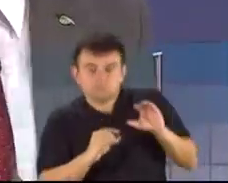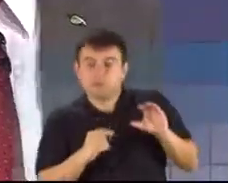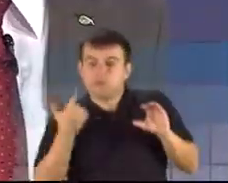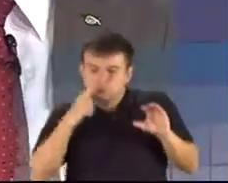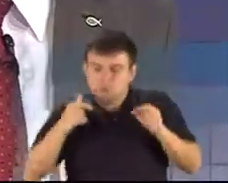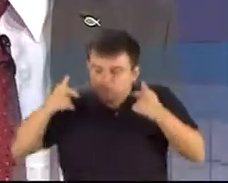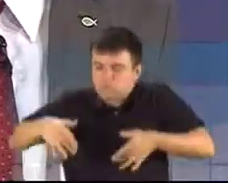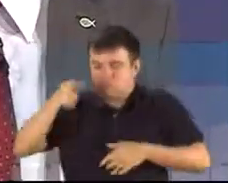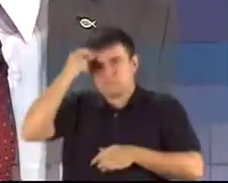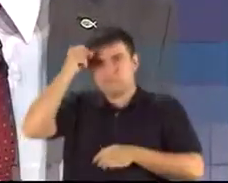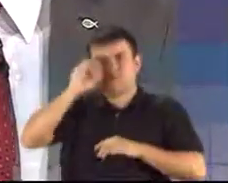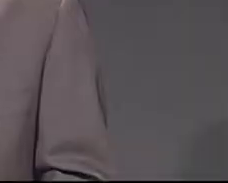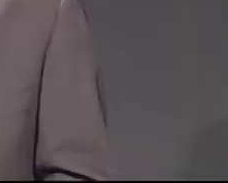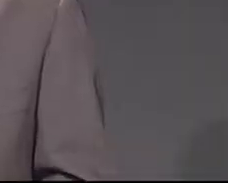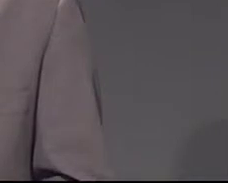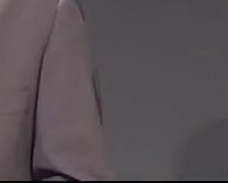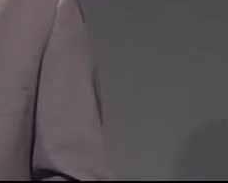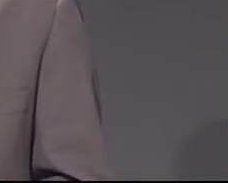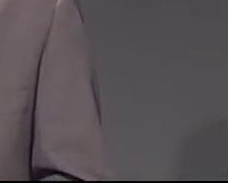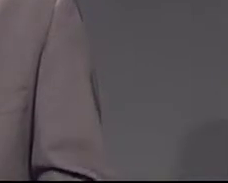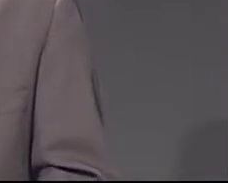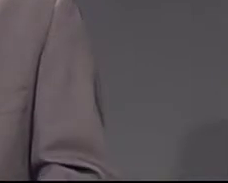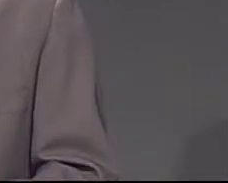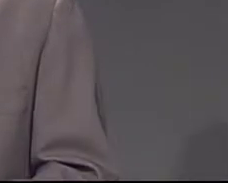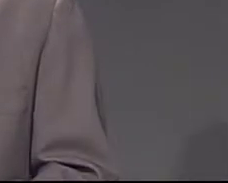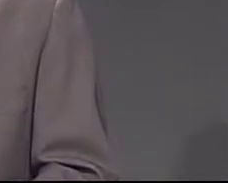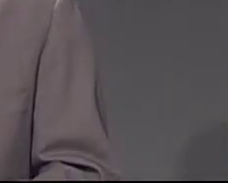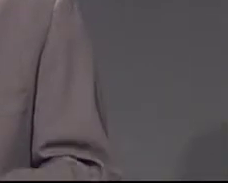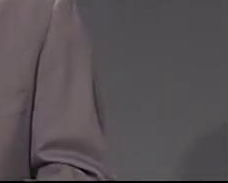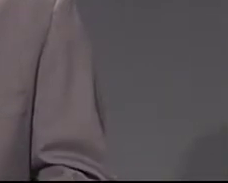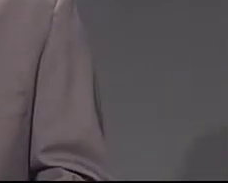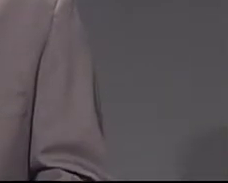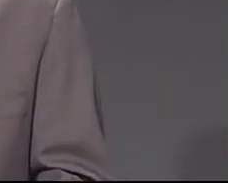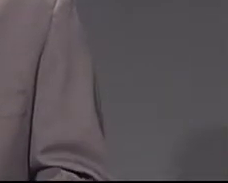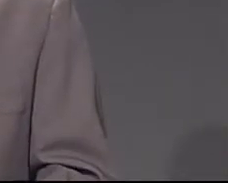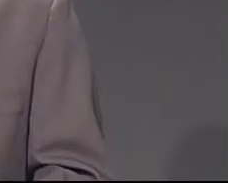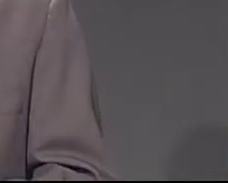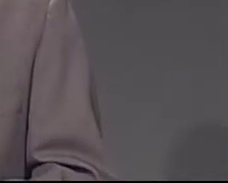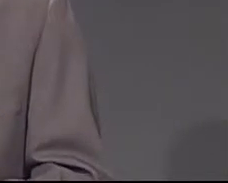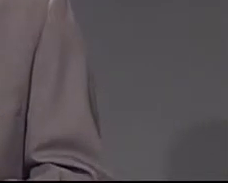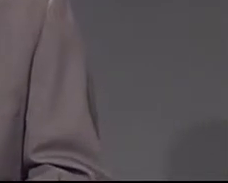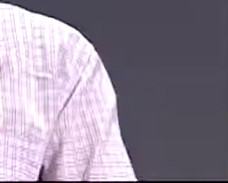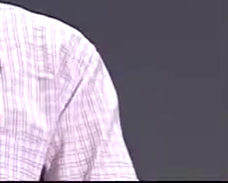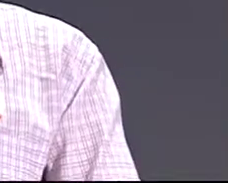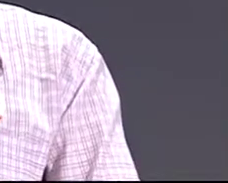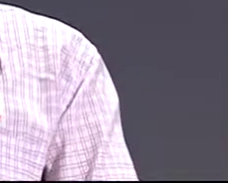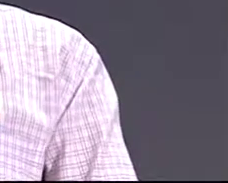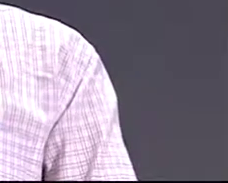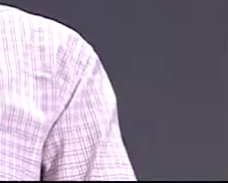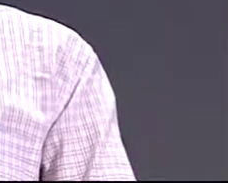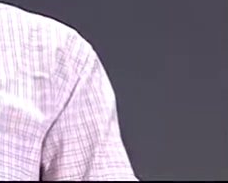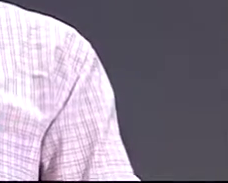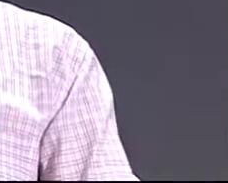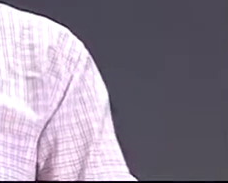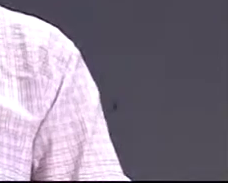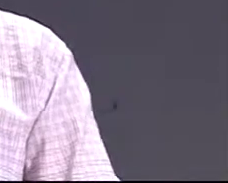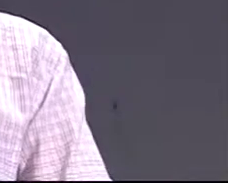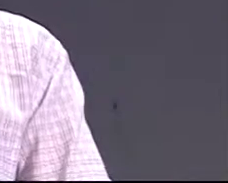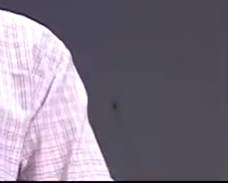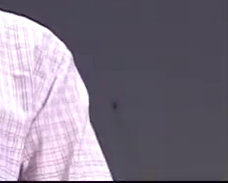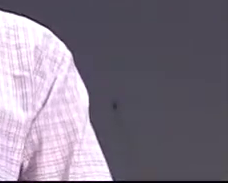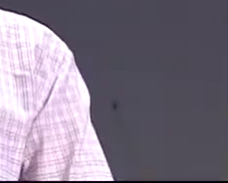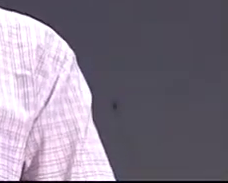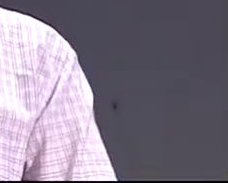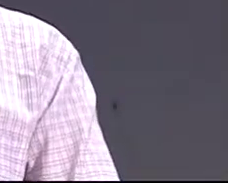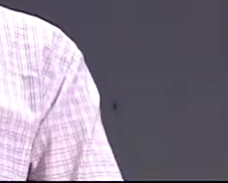os investimentos que o Rio Grande precisa? Candidato Roberto Vilodri tem um minuto e meio para a resposta. Candidato